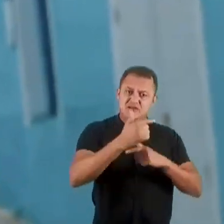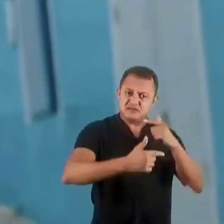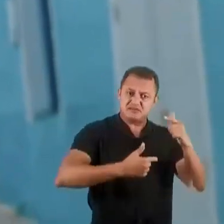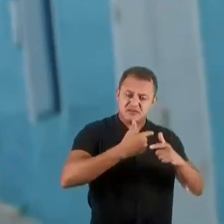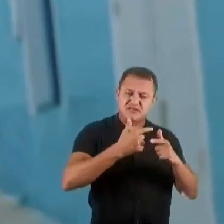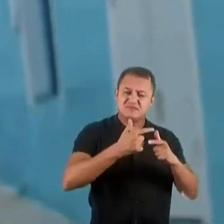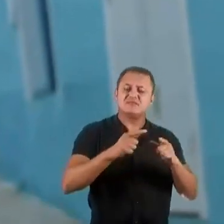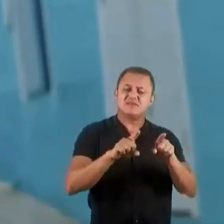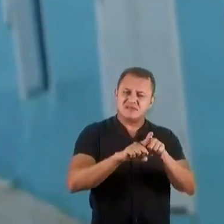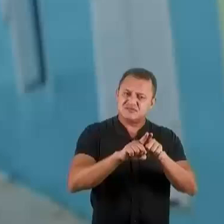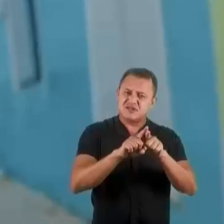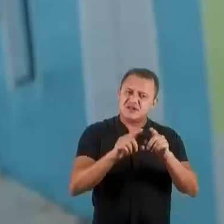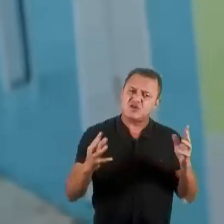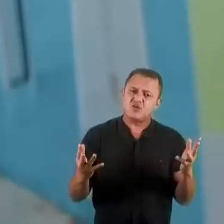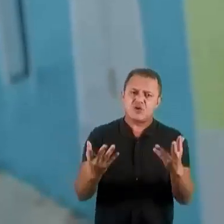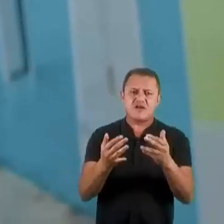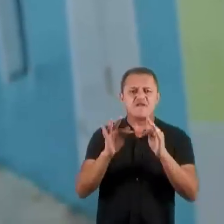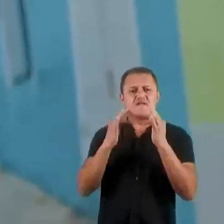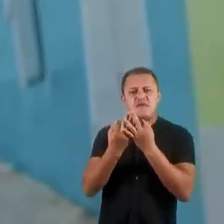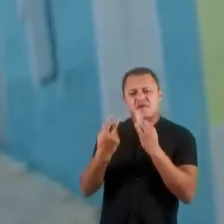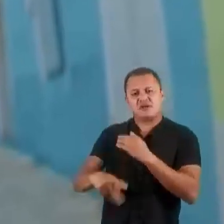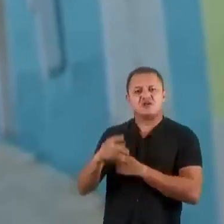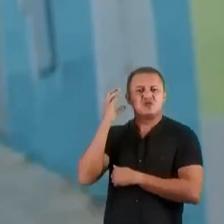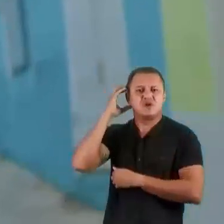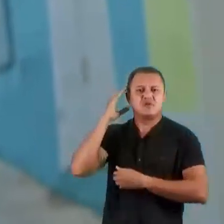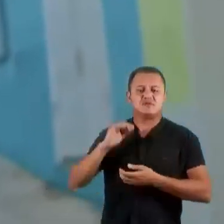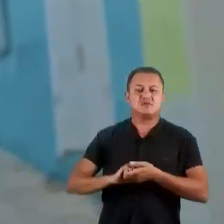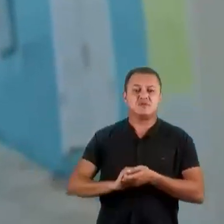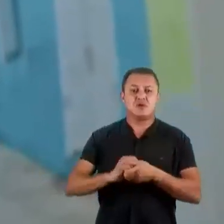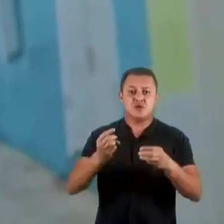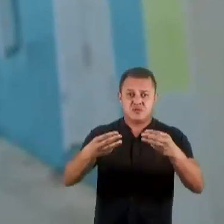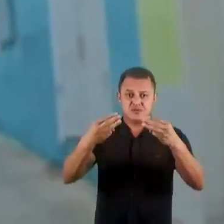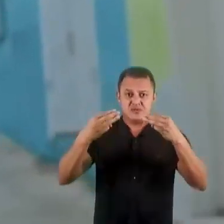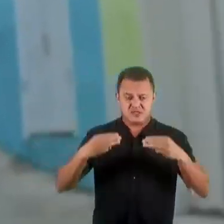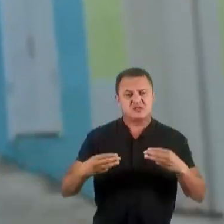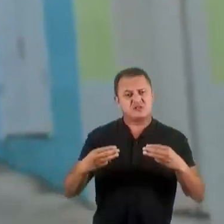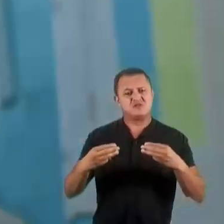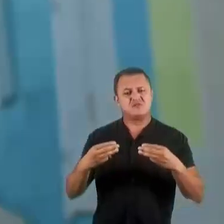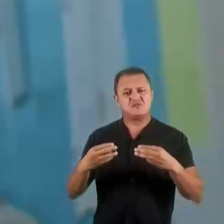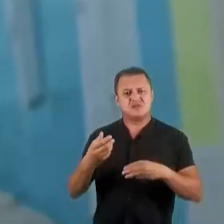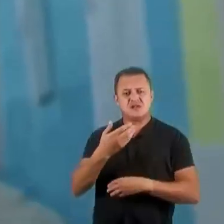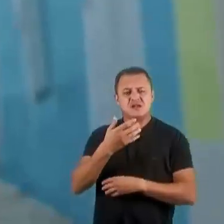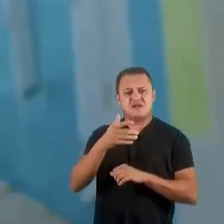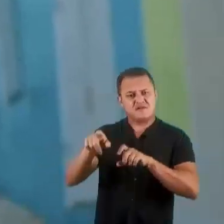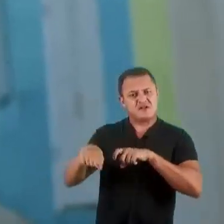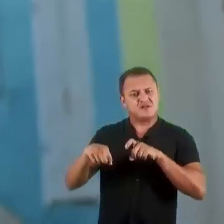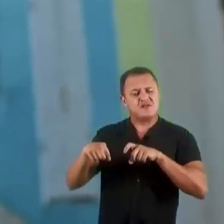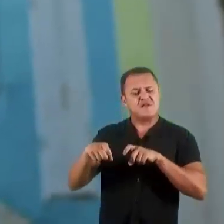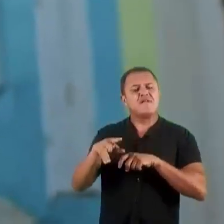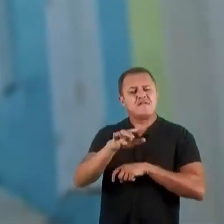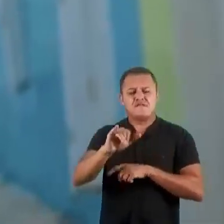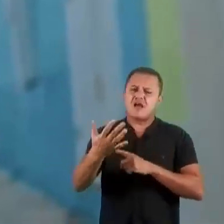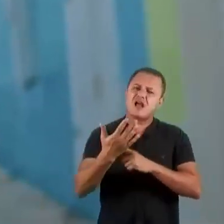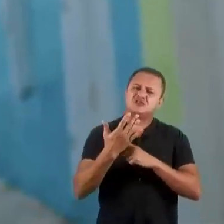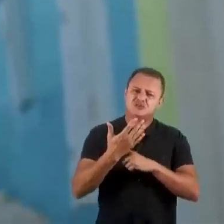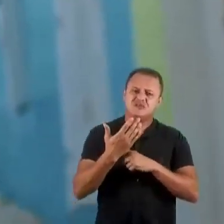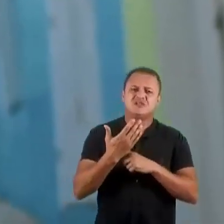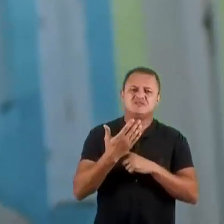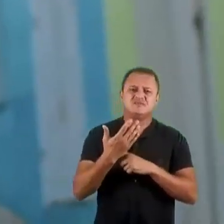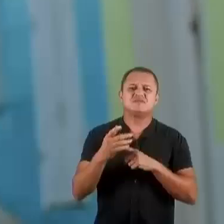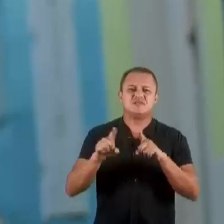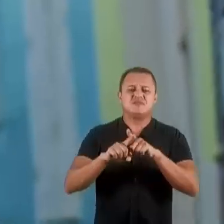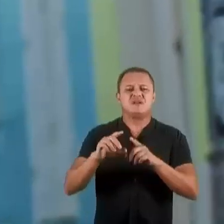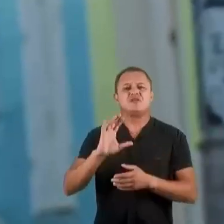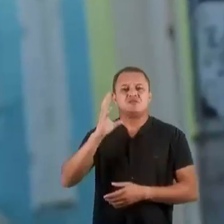frutas e verduras, gerando emprego e renda de qualidade para as famílias cuiabanas. O ministro da Agricultura, Carlos Fávaro,